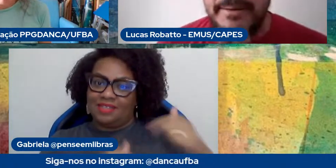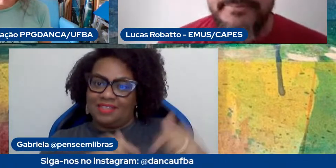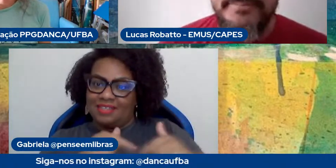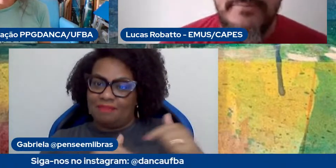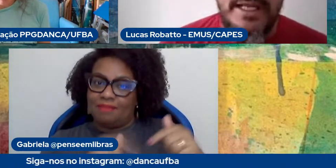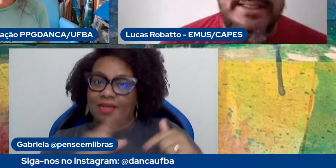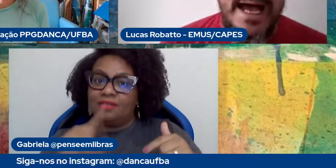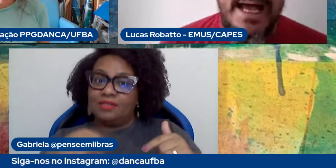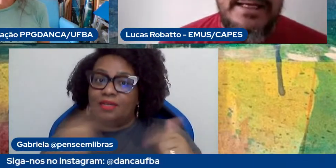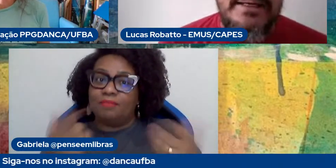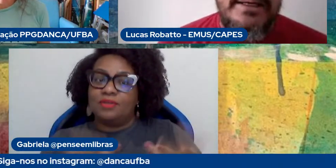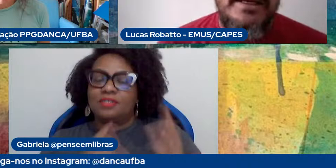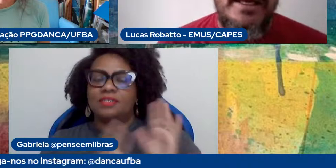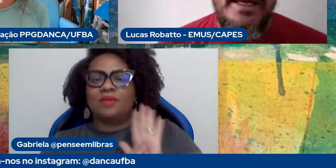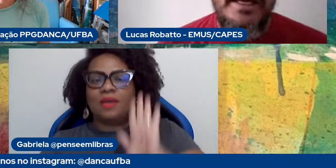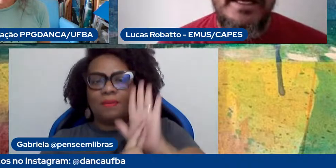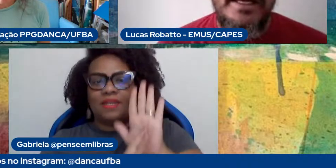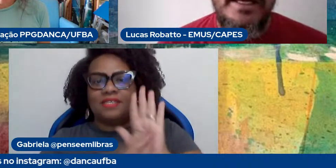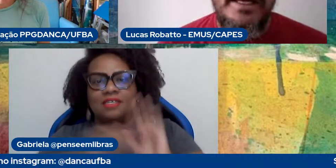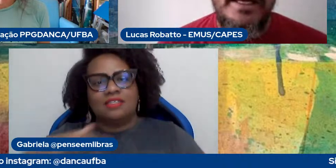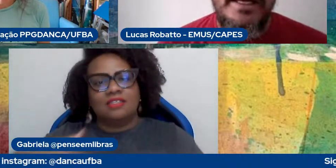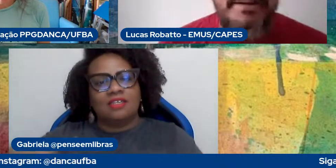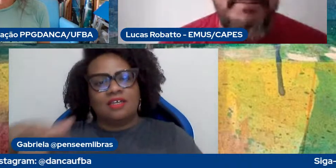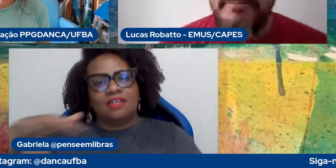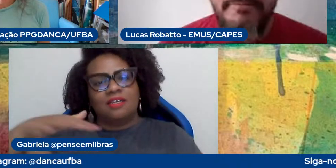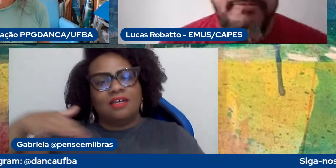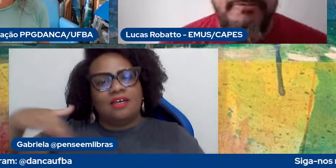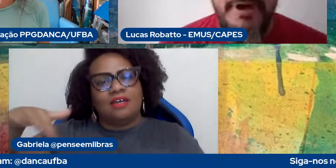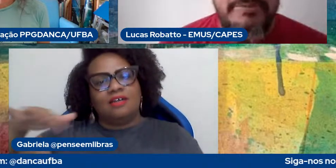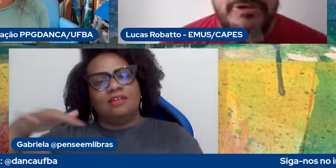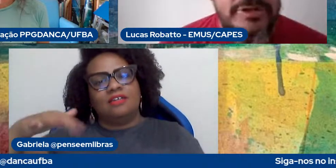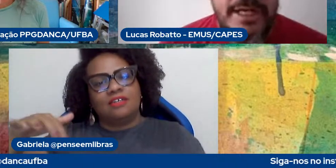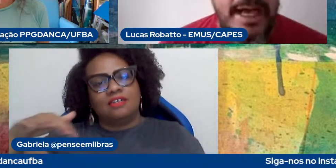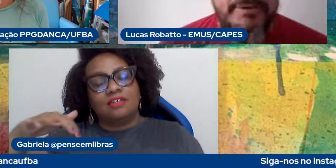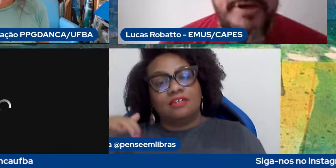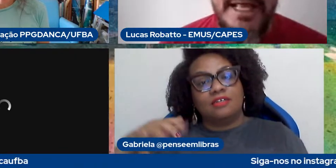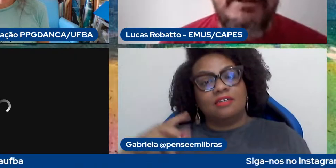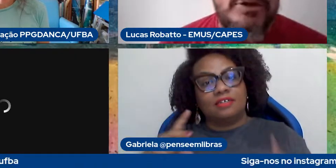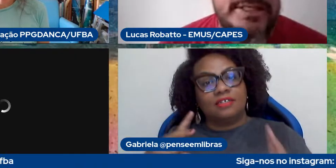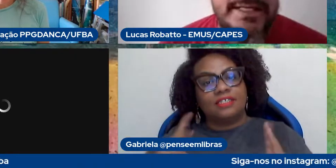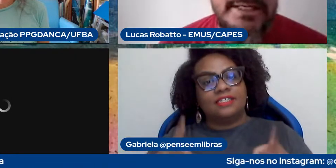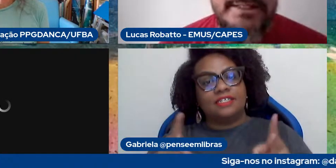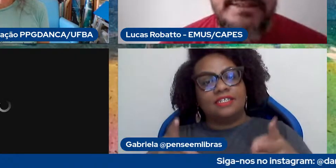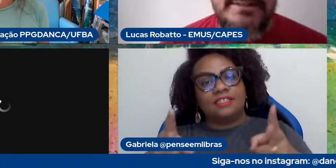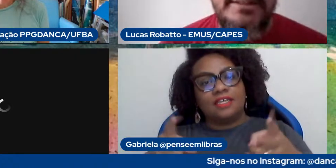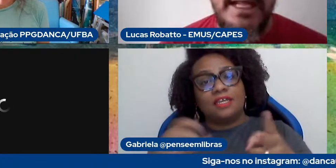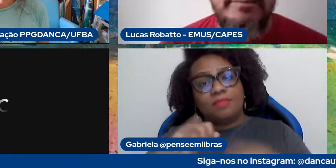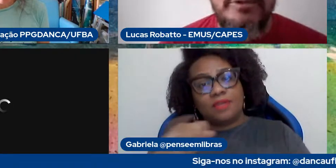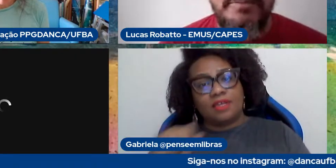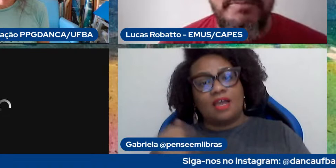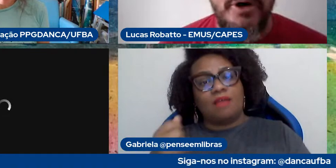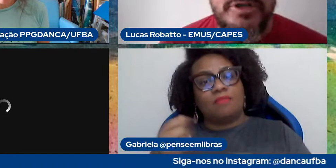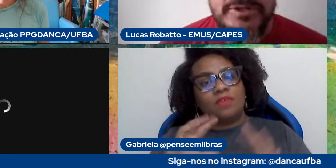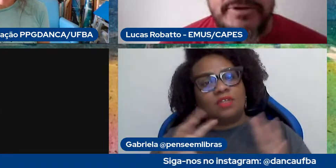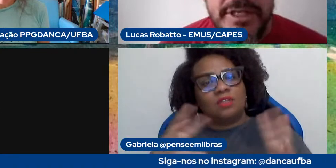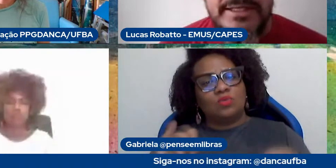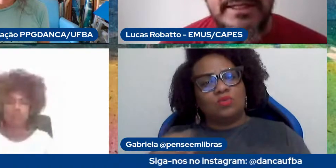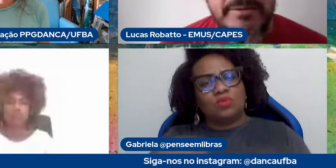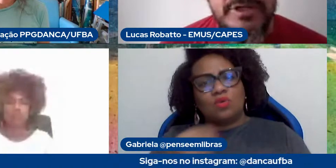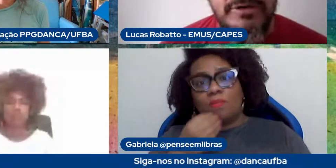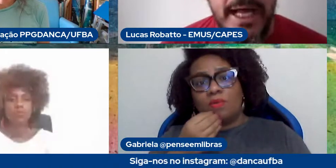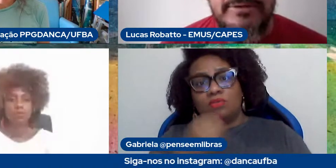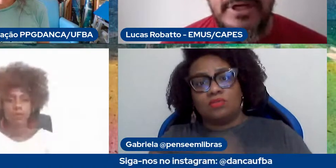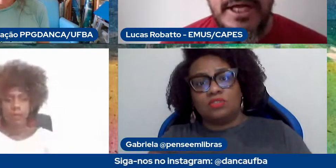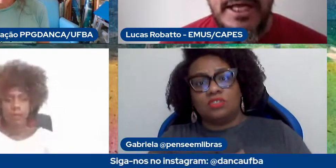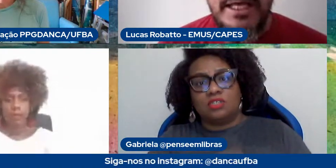área sempre vamos aproveitar todas as chances de estarmos próximos a vocês entrarmos